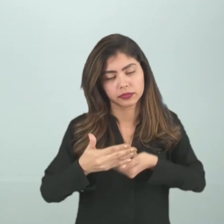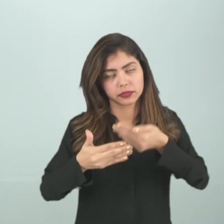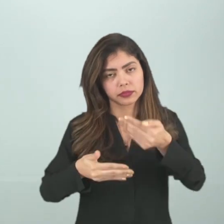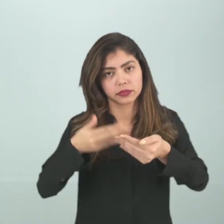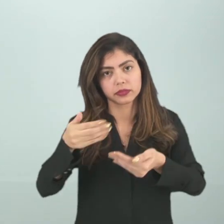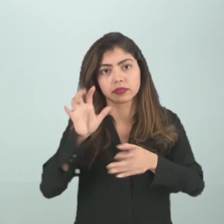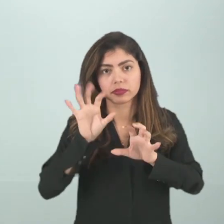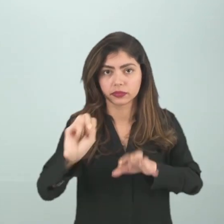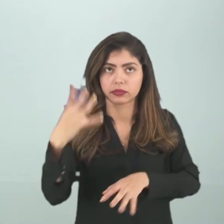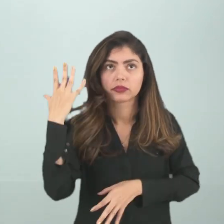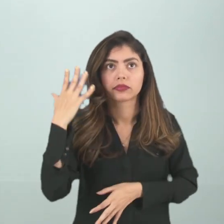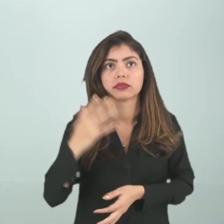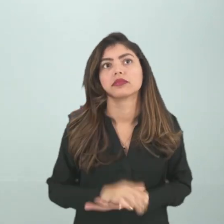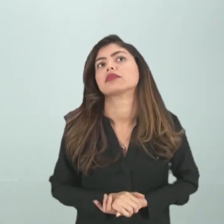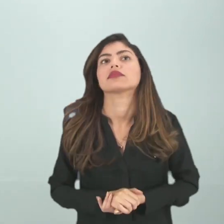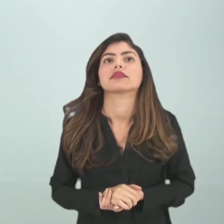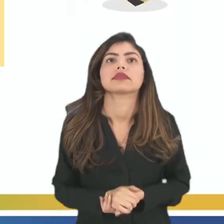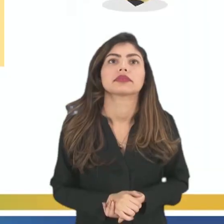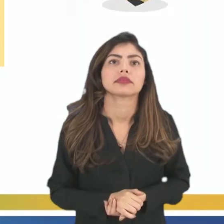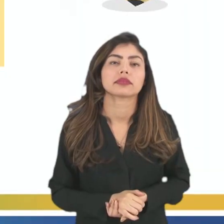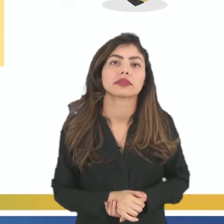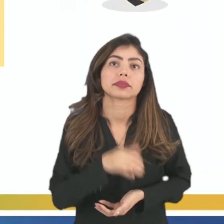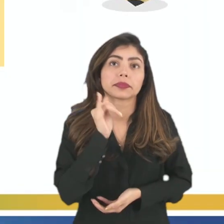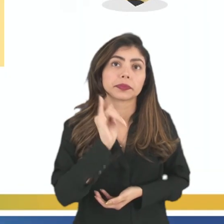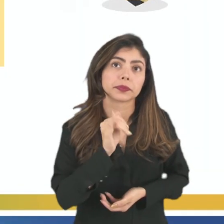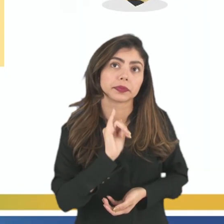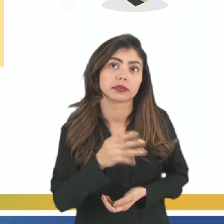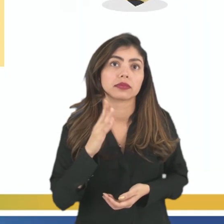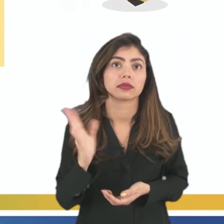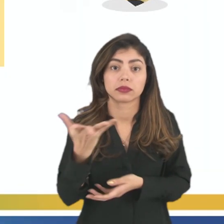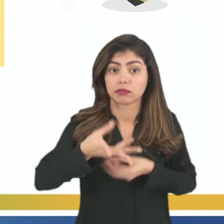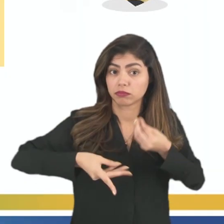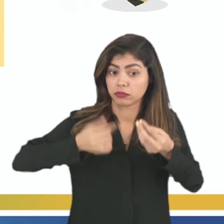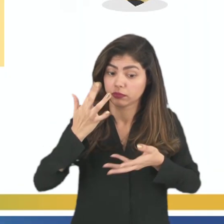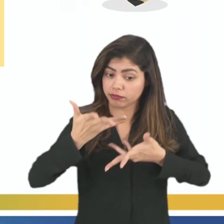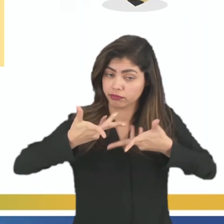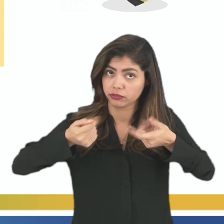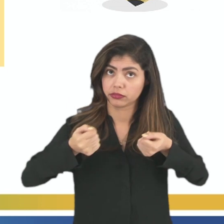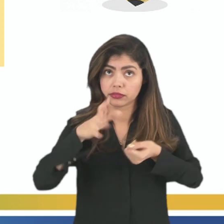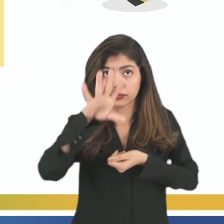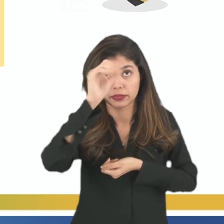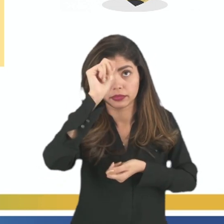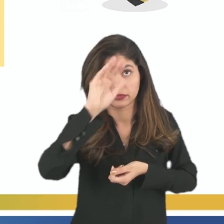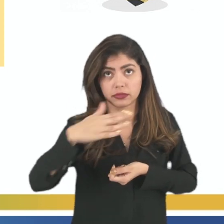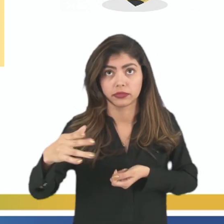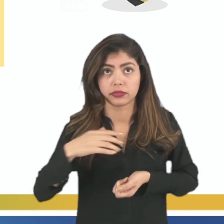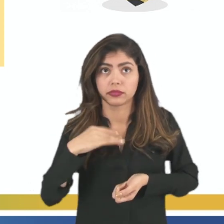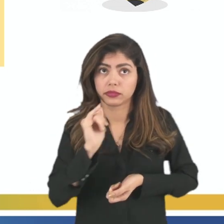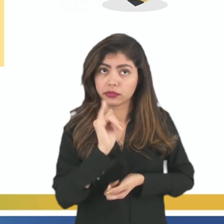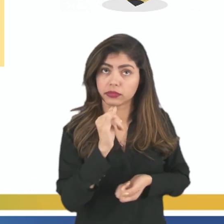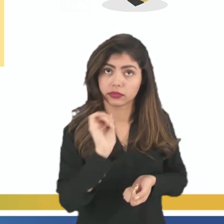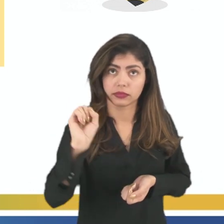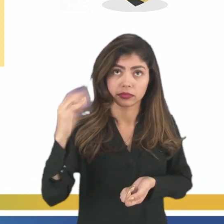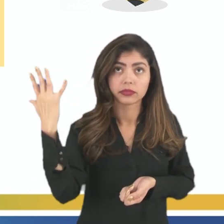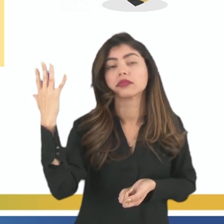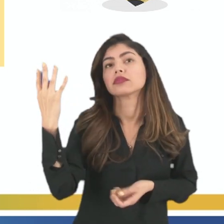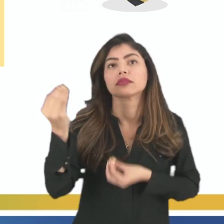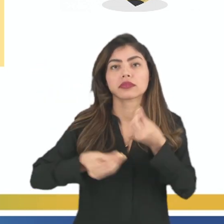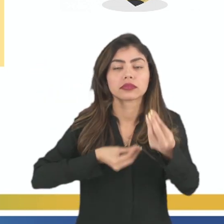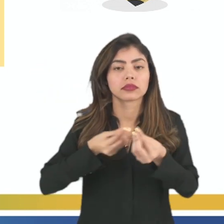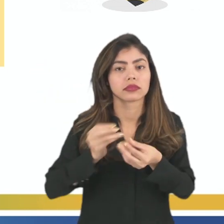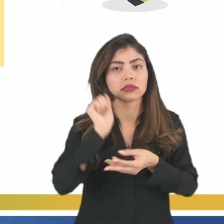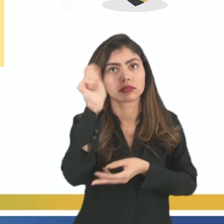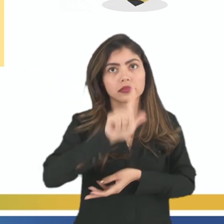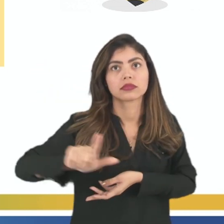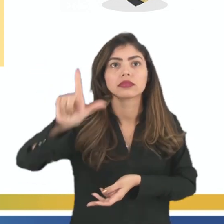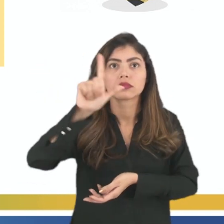situação. Narrar memórias é uma habilidade que se aprende. Quando se narra um acontecimento de